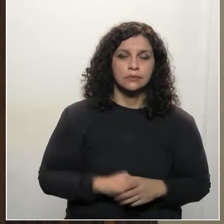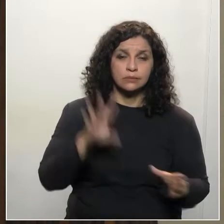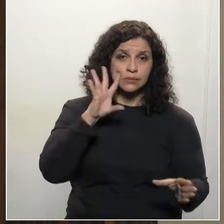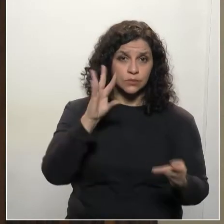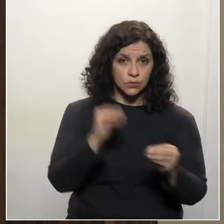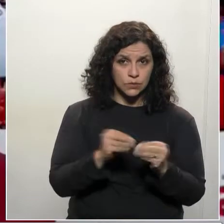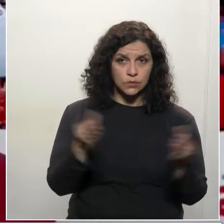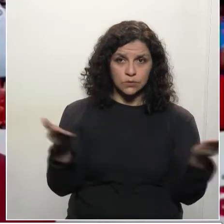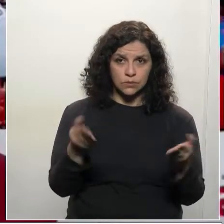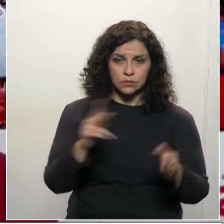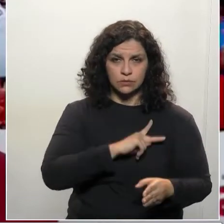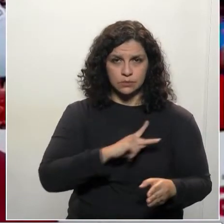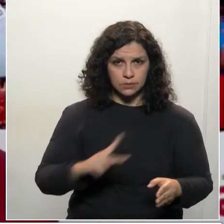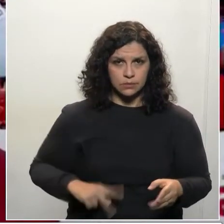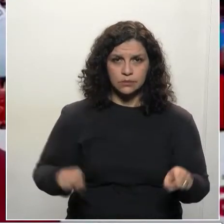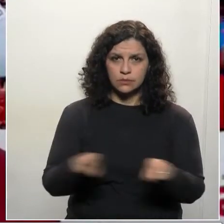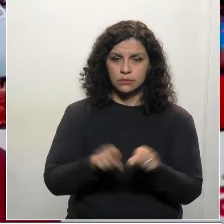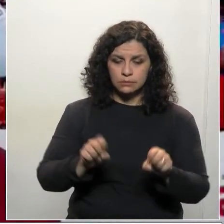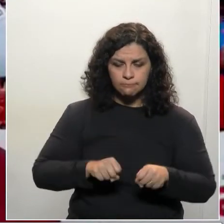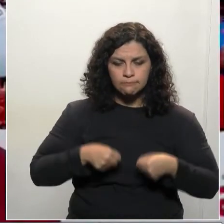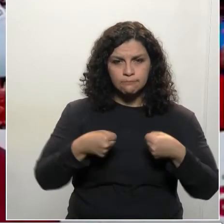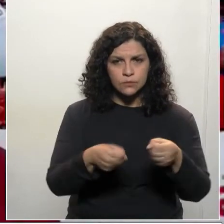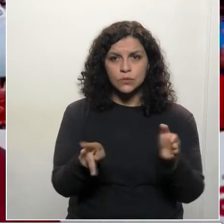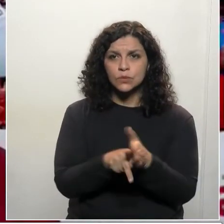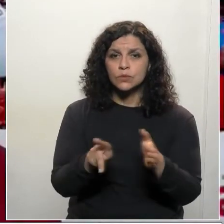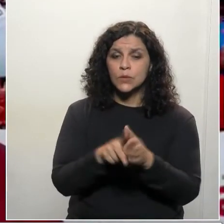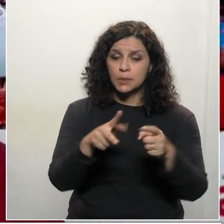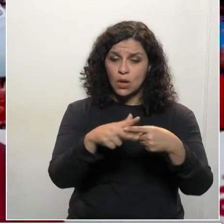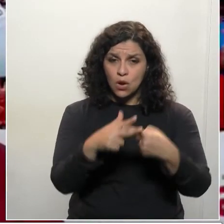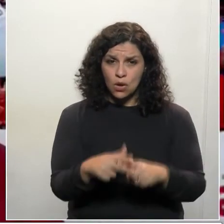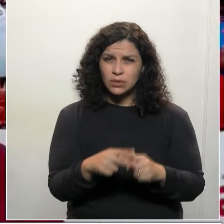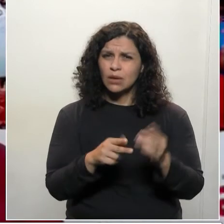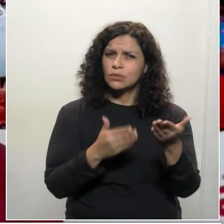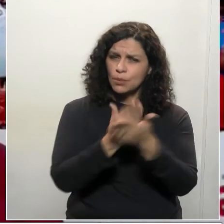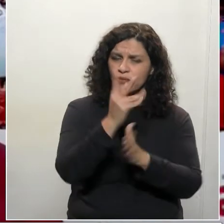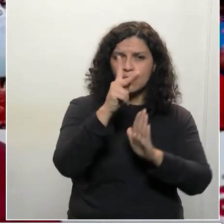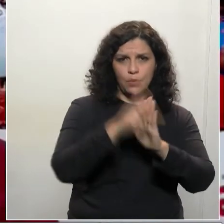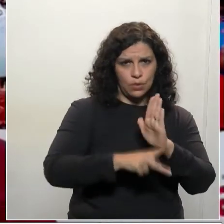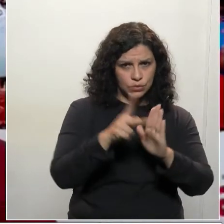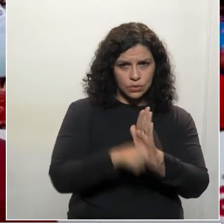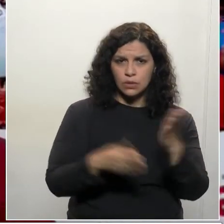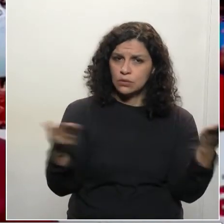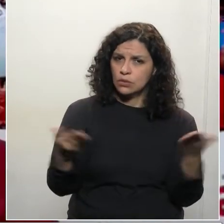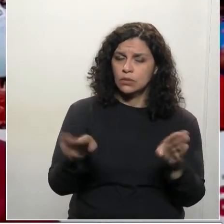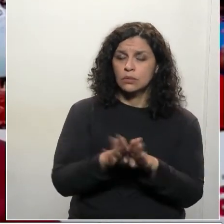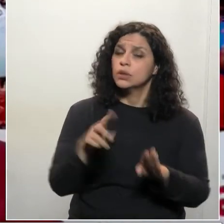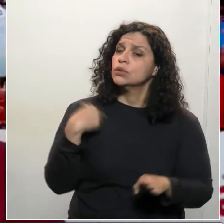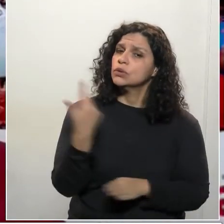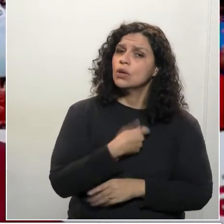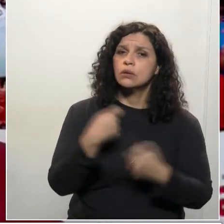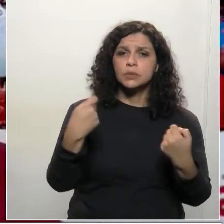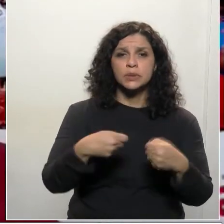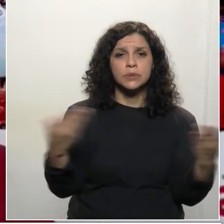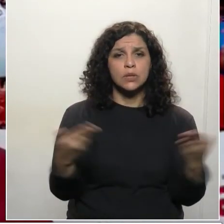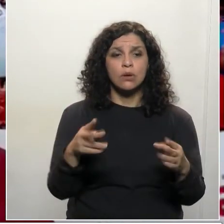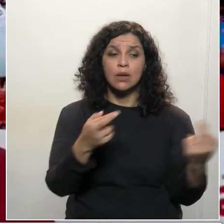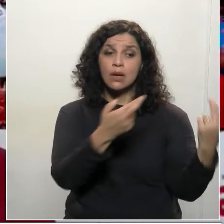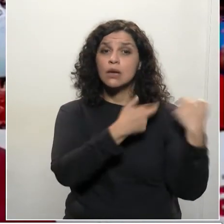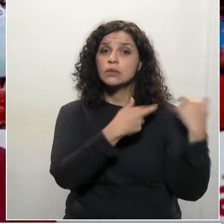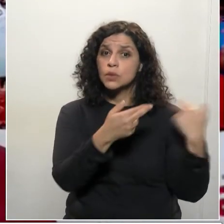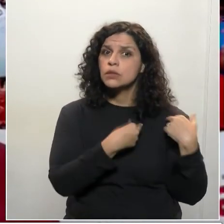Concluindo, então, senhor presidente, só reforçar a importância da produção desse projeto e dizer que nós temos uma grande